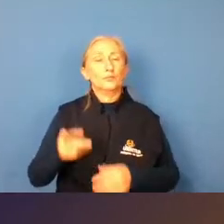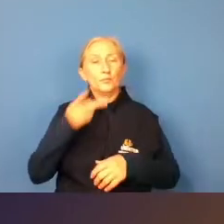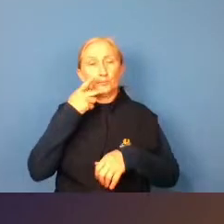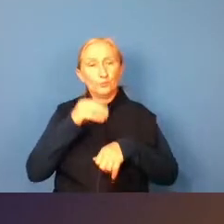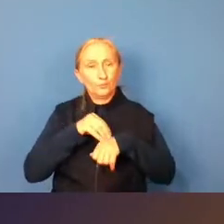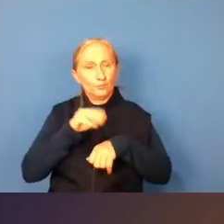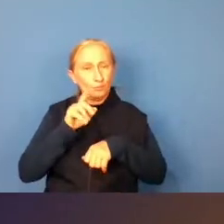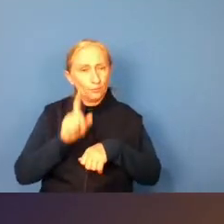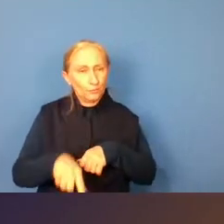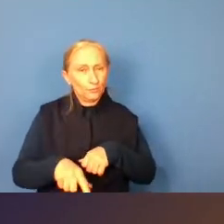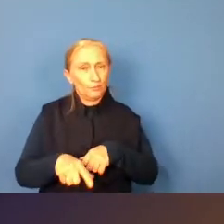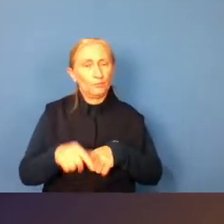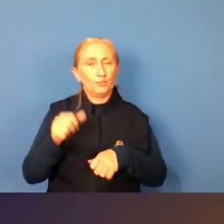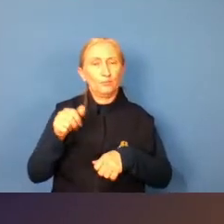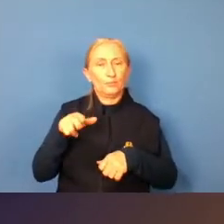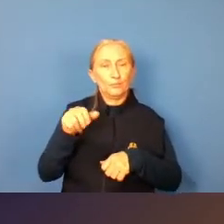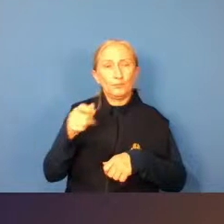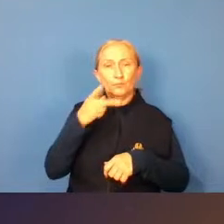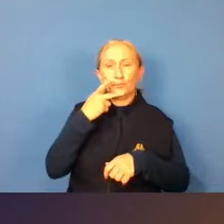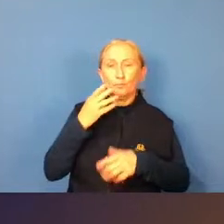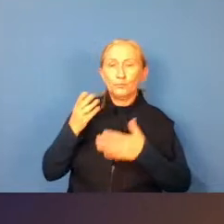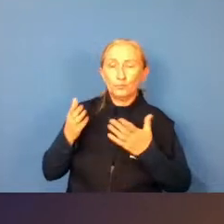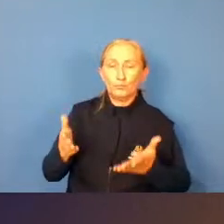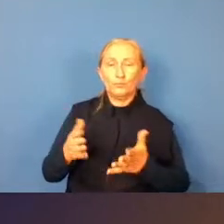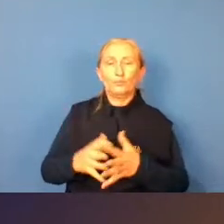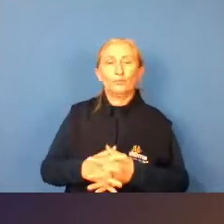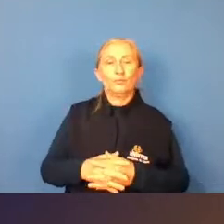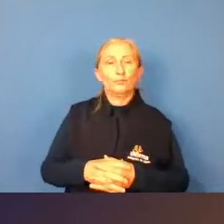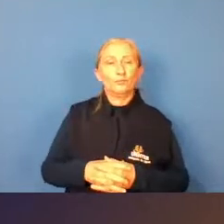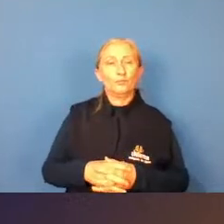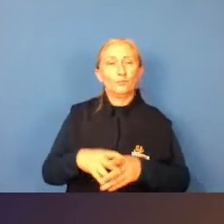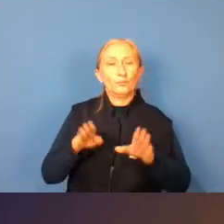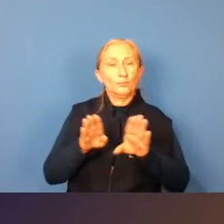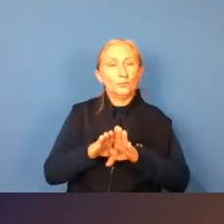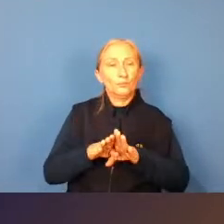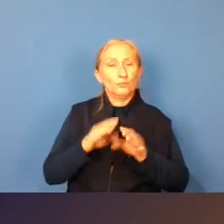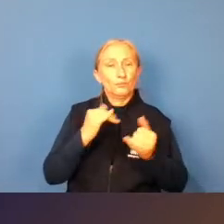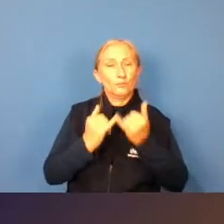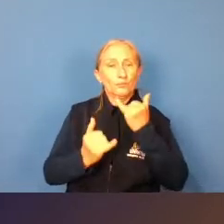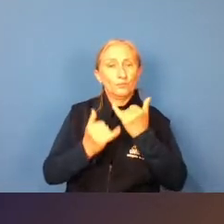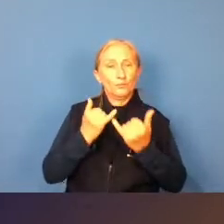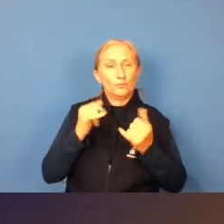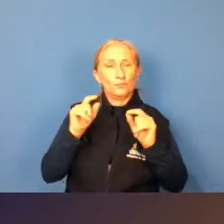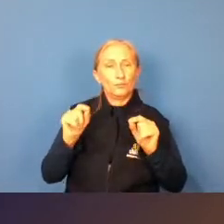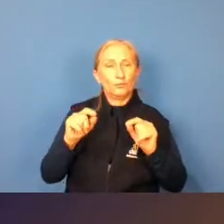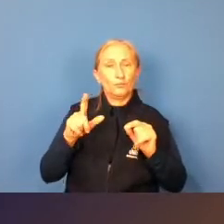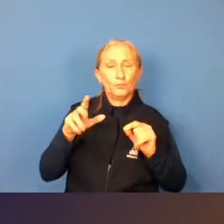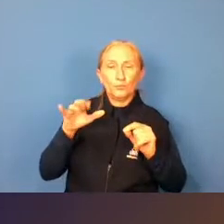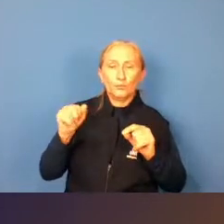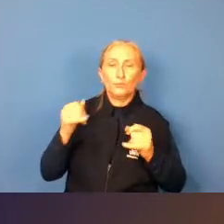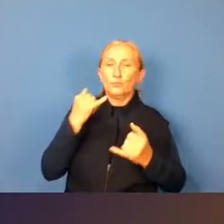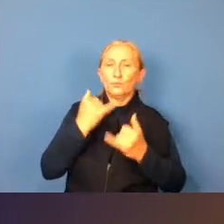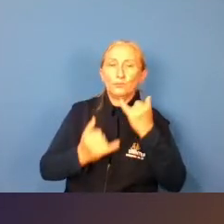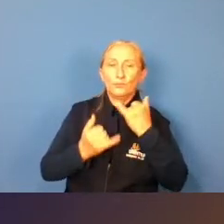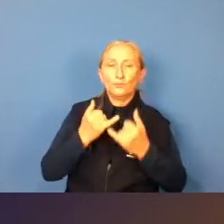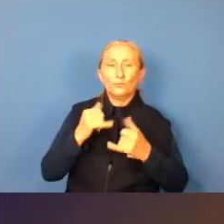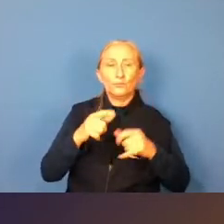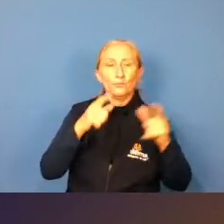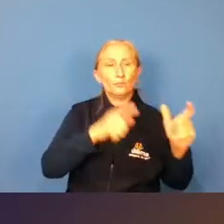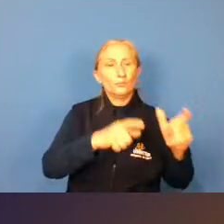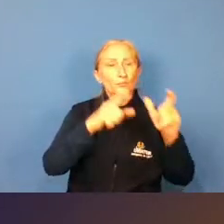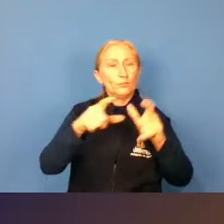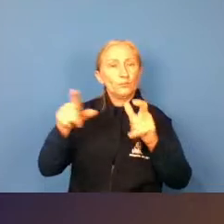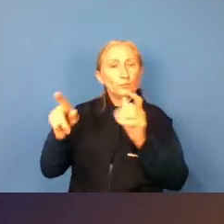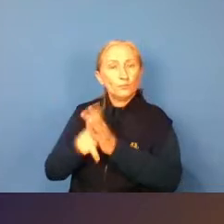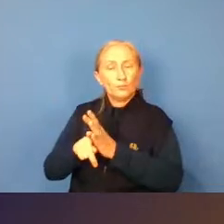comentar isso que a Ana comentou agora né inclusive similar para o que o Lucas comentou sobre os locais